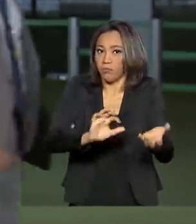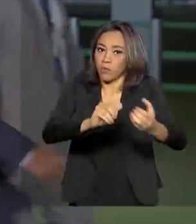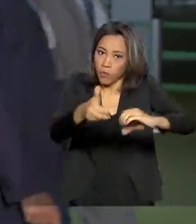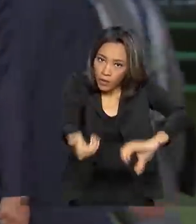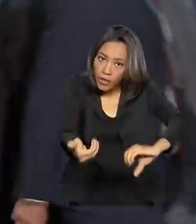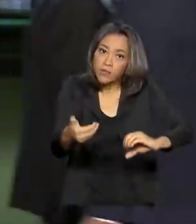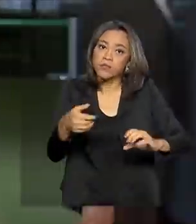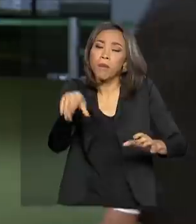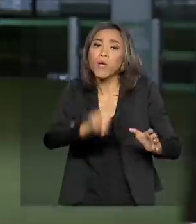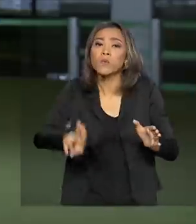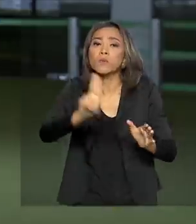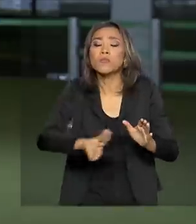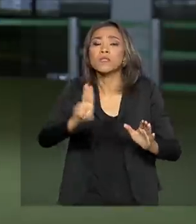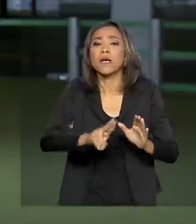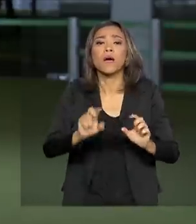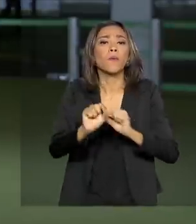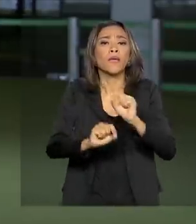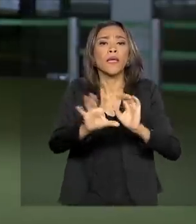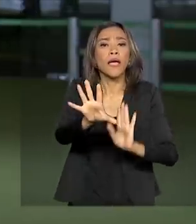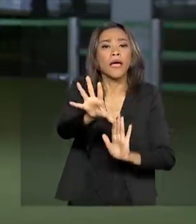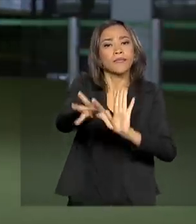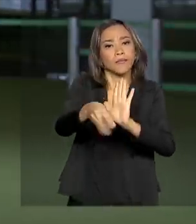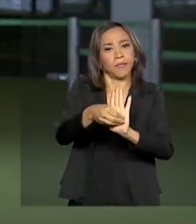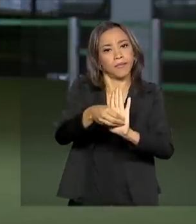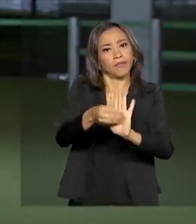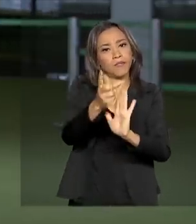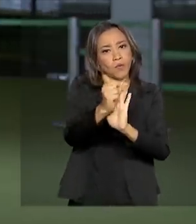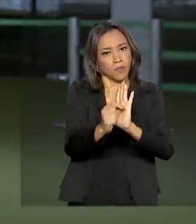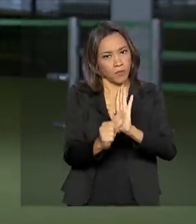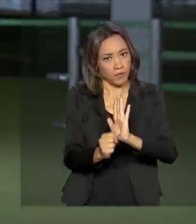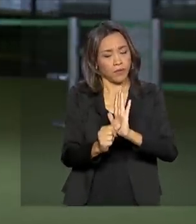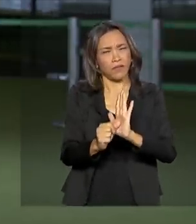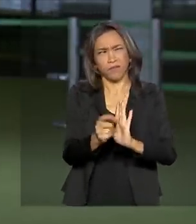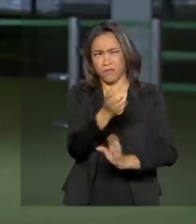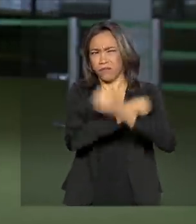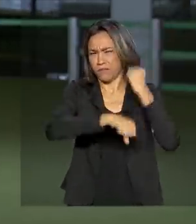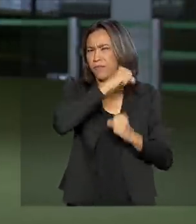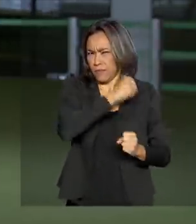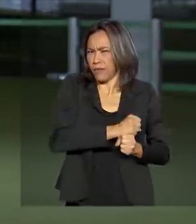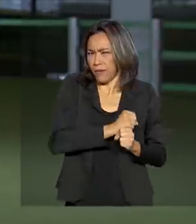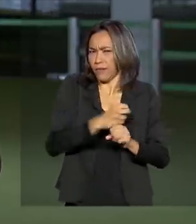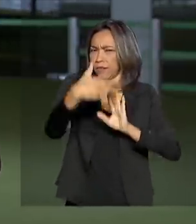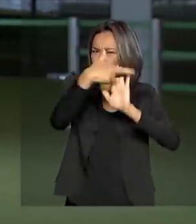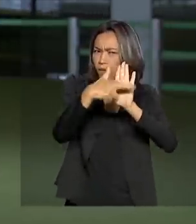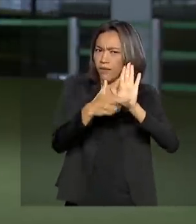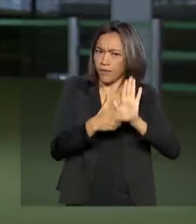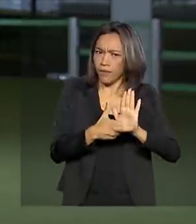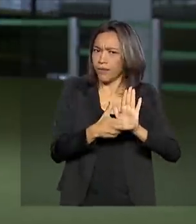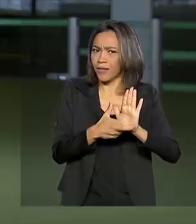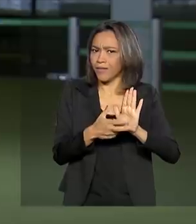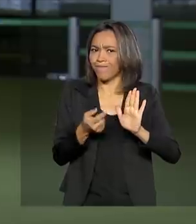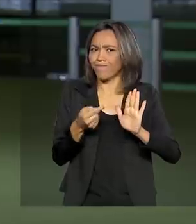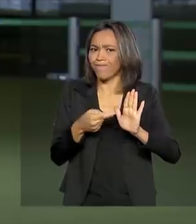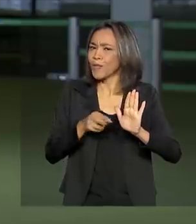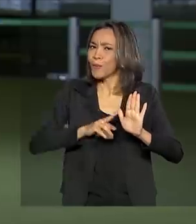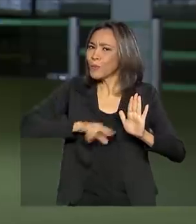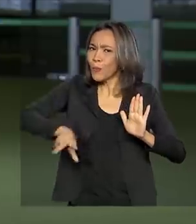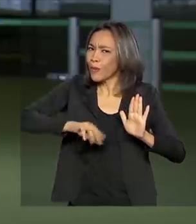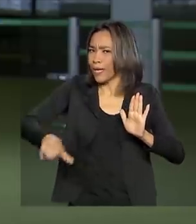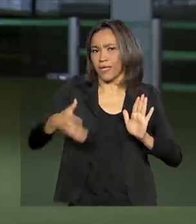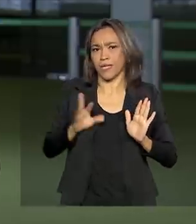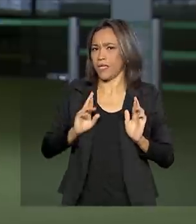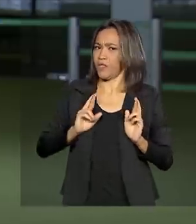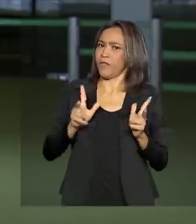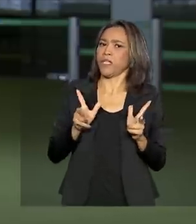dessas emendas orçamentárias. E até o ano passado, o que valia a regra, essa regra não valia exatamente dessa forma,